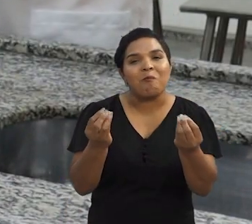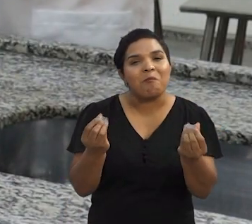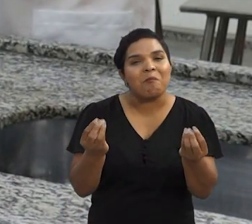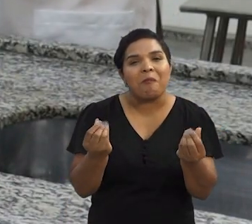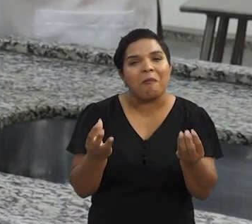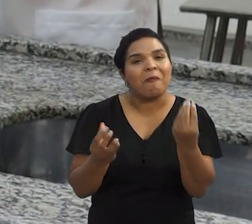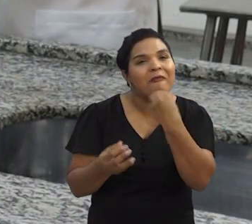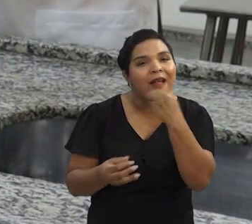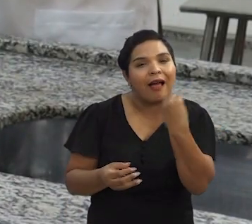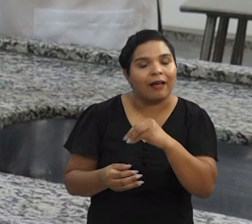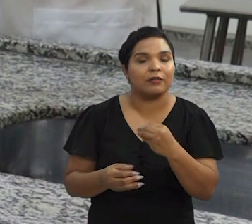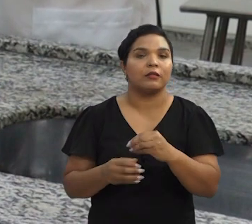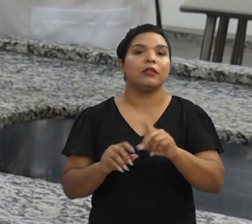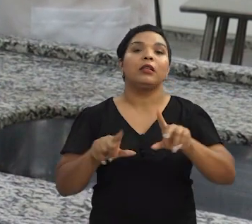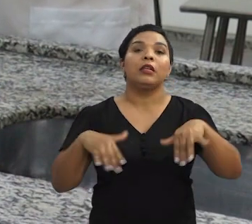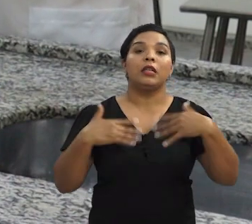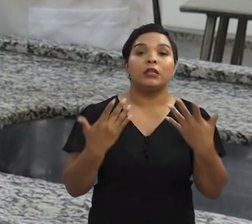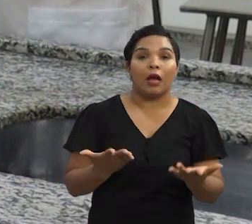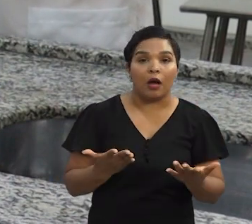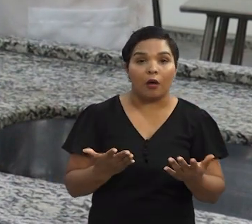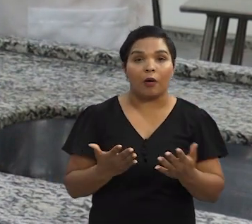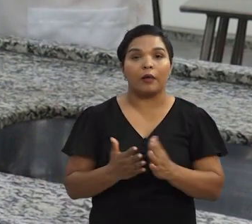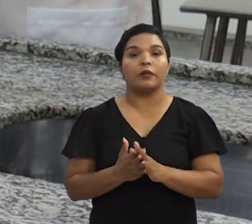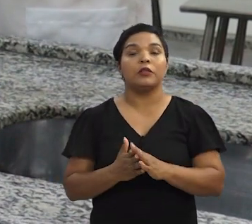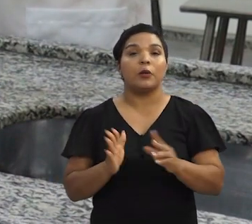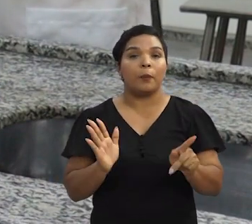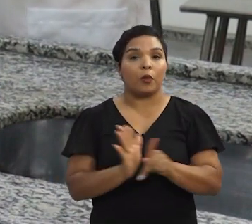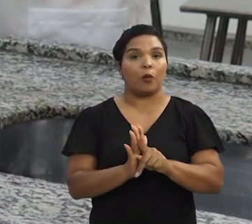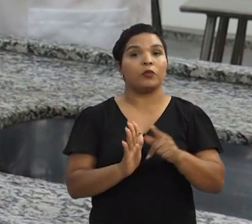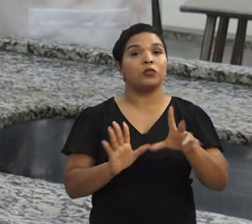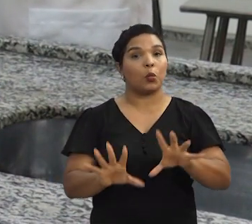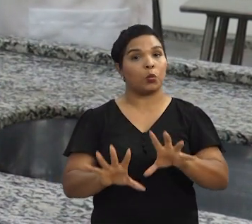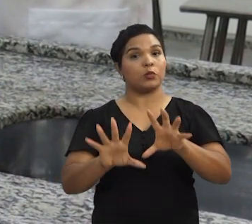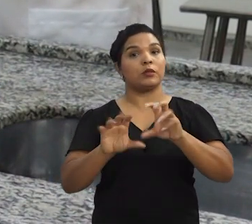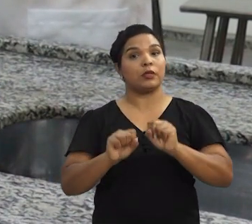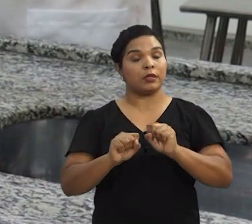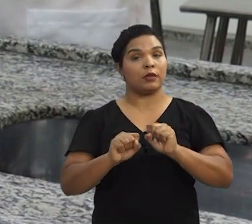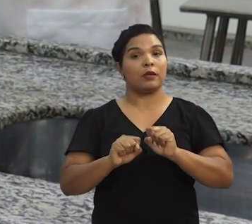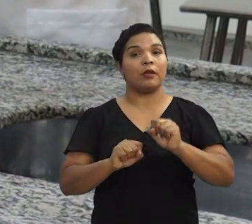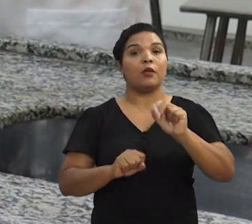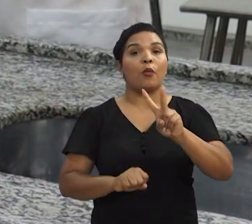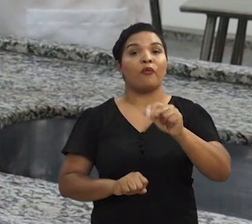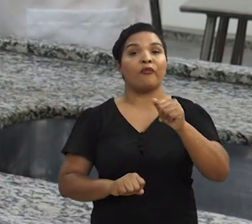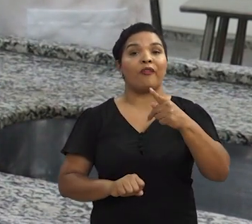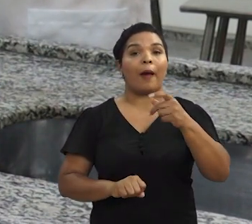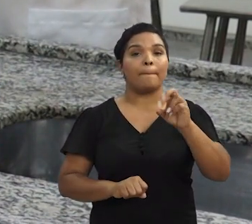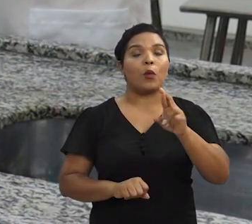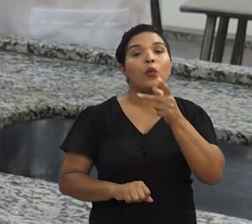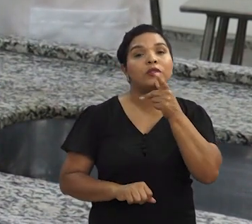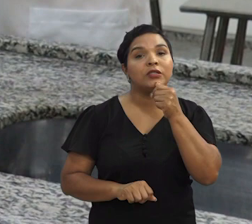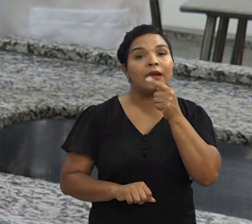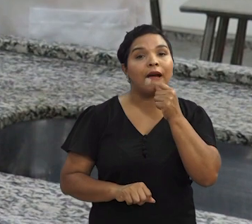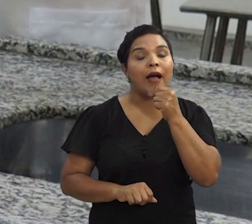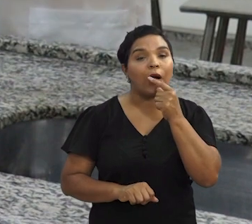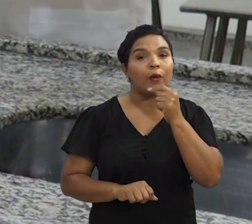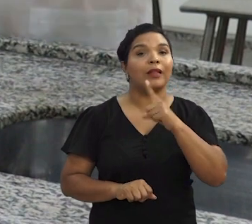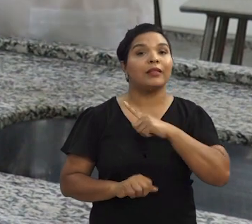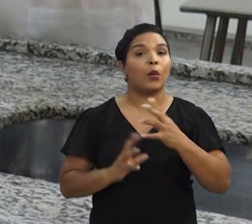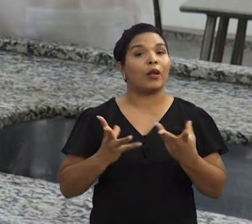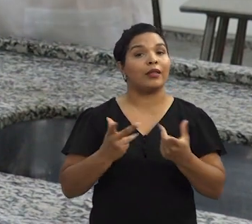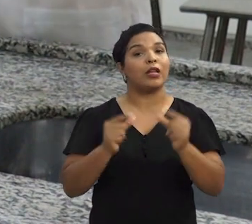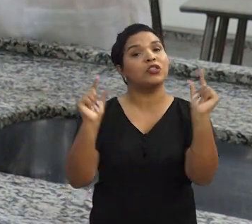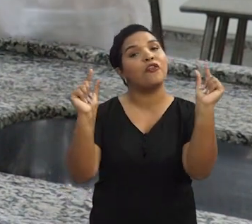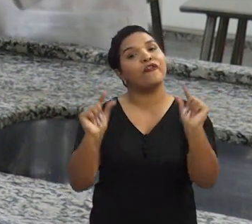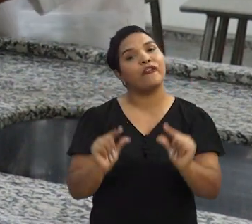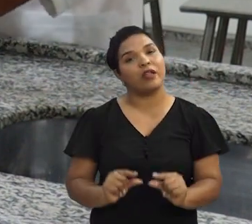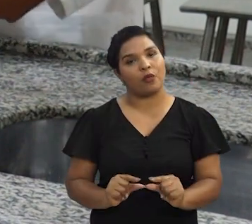utiliza também, né? Então, do ponto de vista mecânico e do ponto de vista de permeabilidade ao vapor de água, ele tem uma qualidade muito